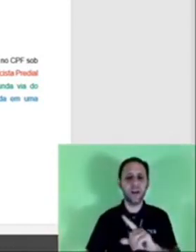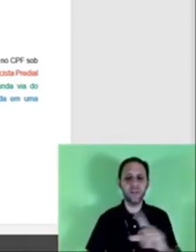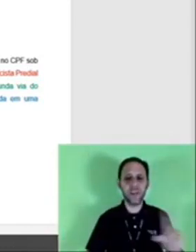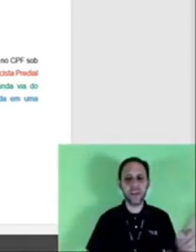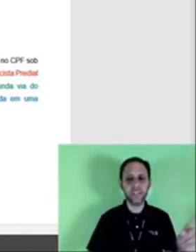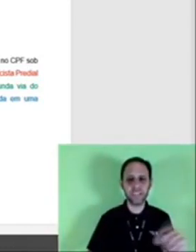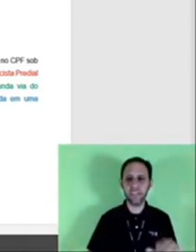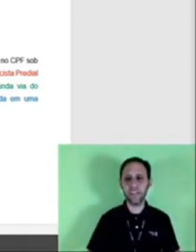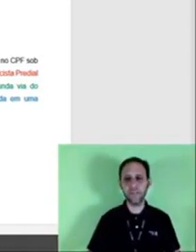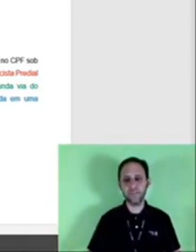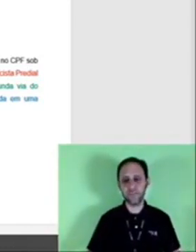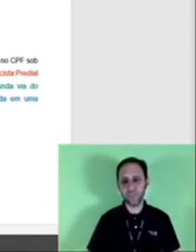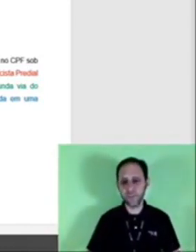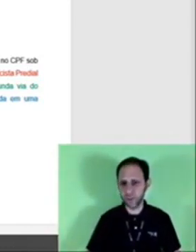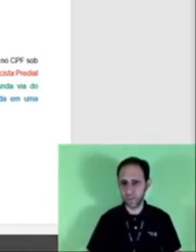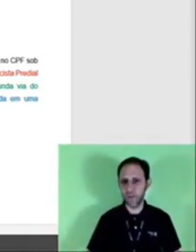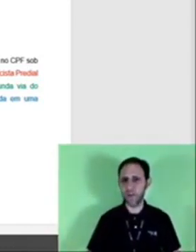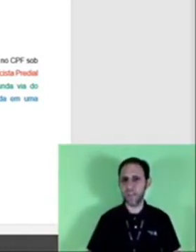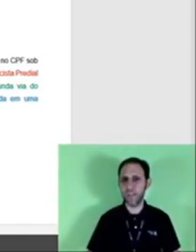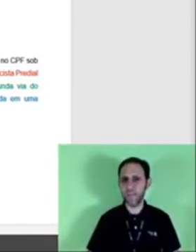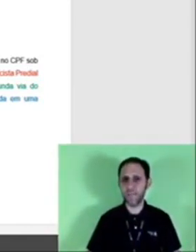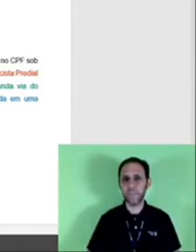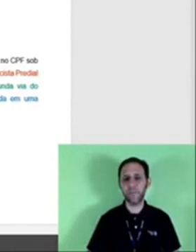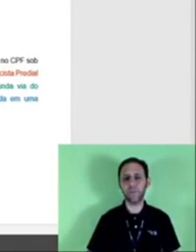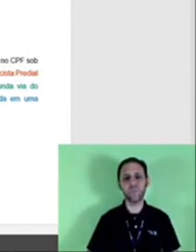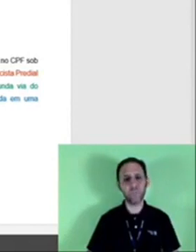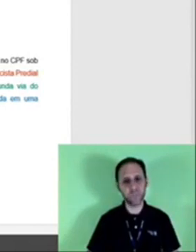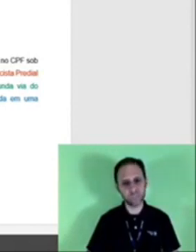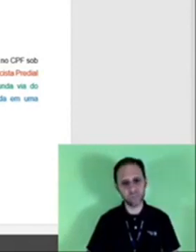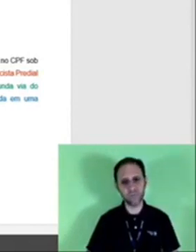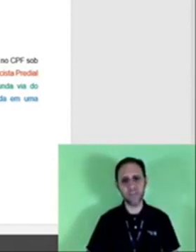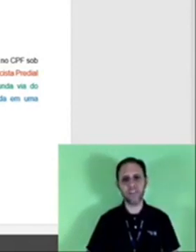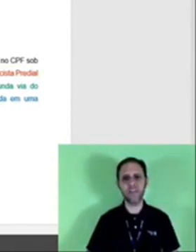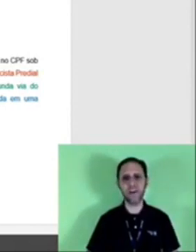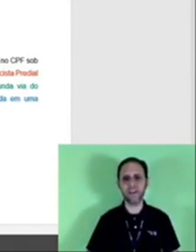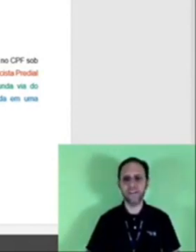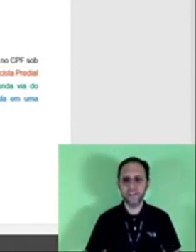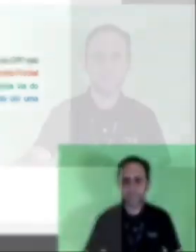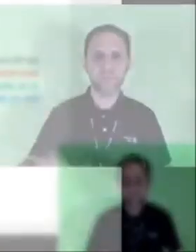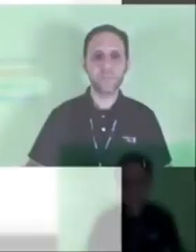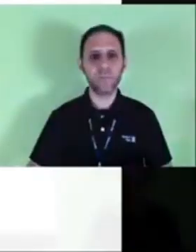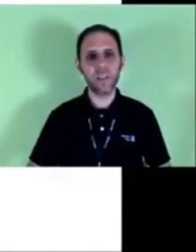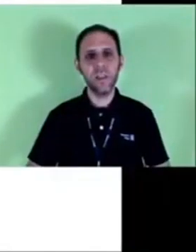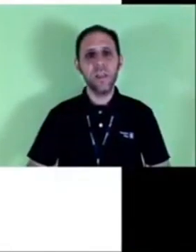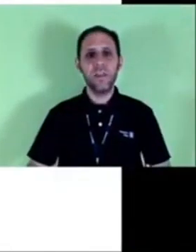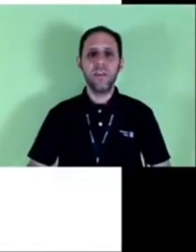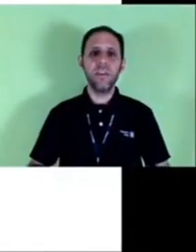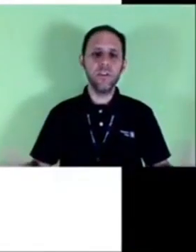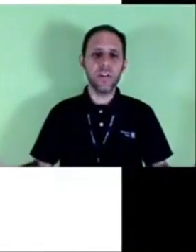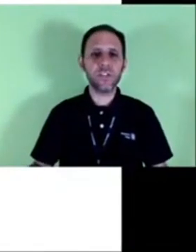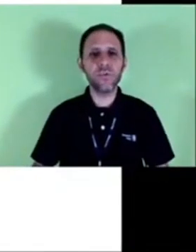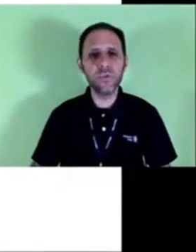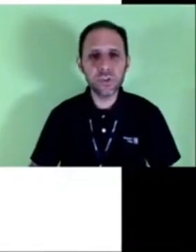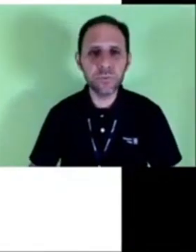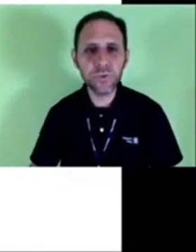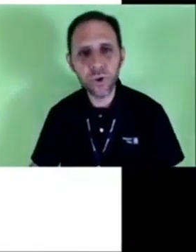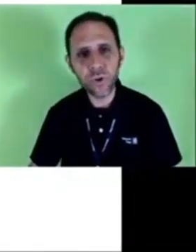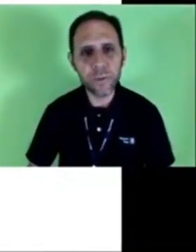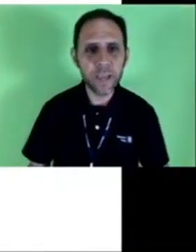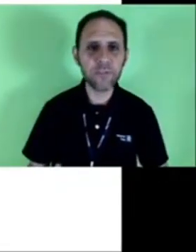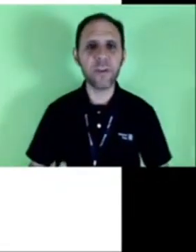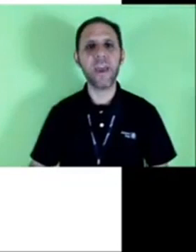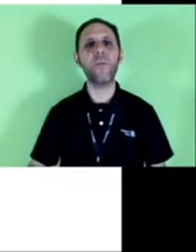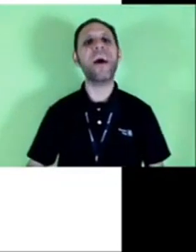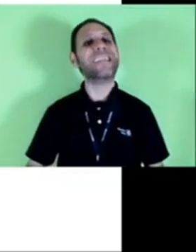não é assim que funciona ok vamos para o próximo documento agora e o nosso último